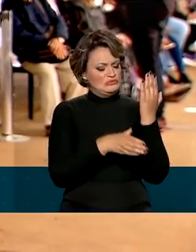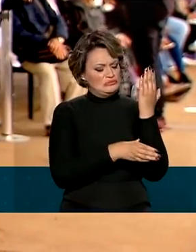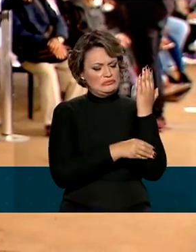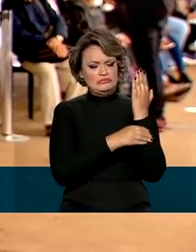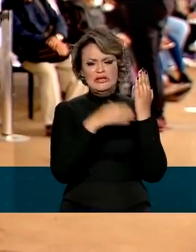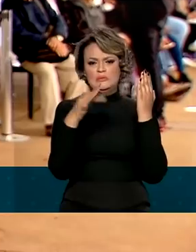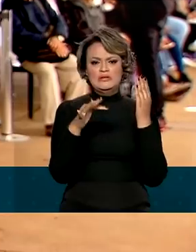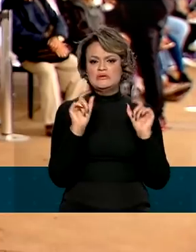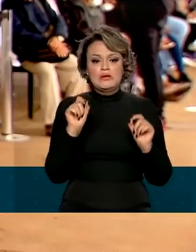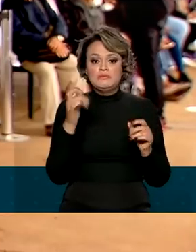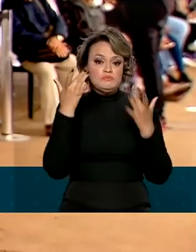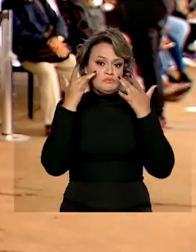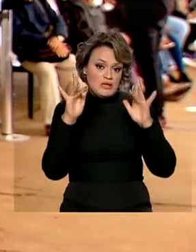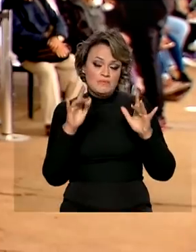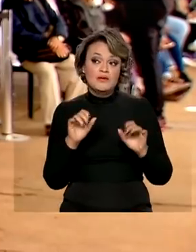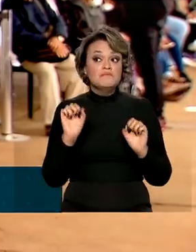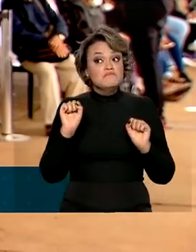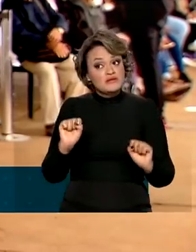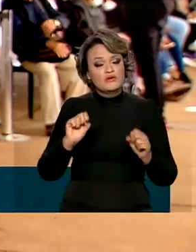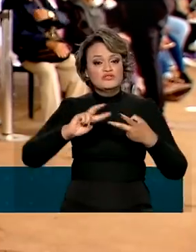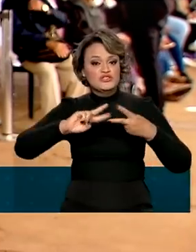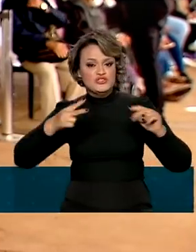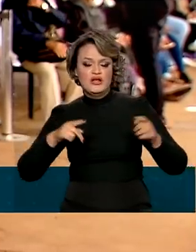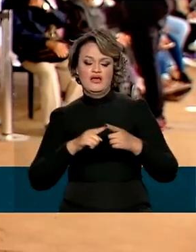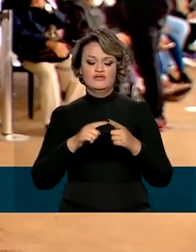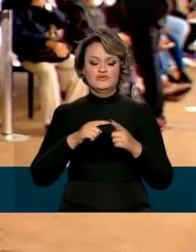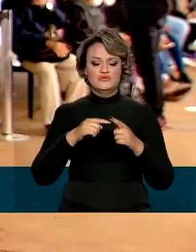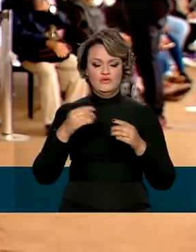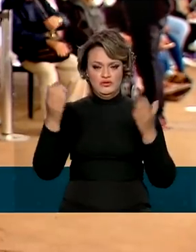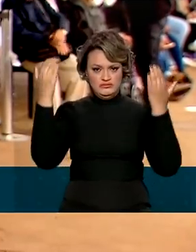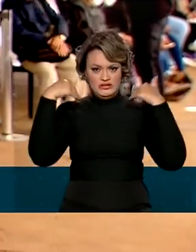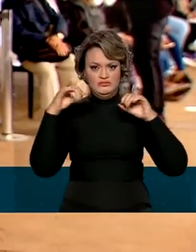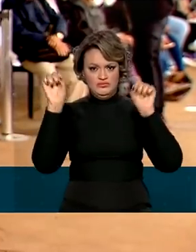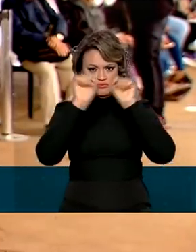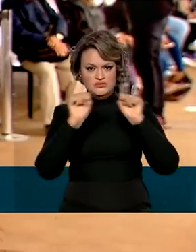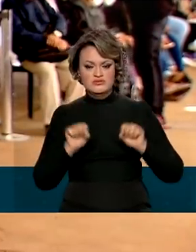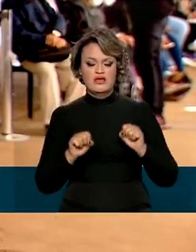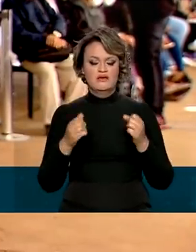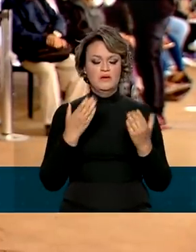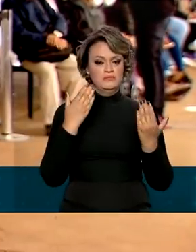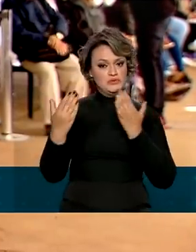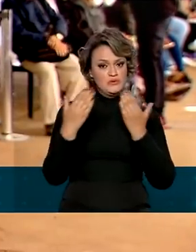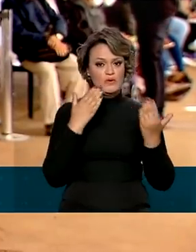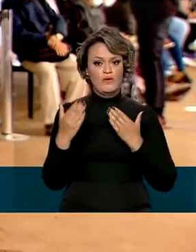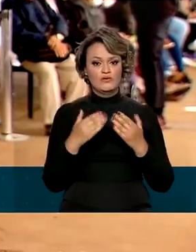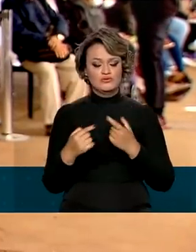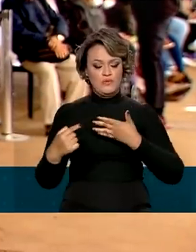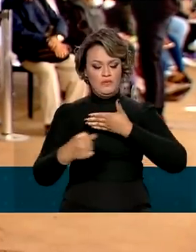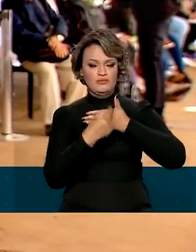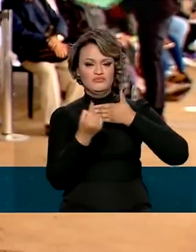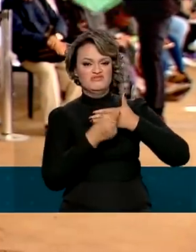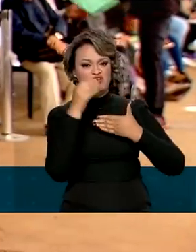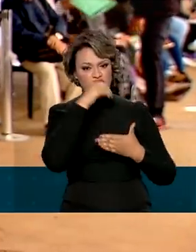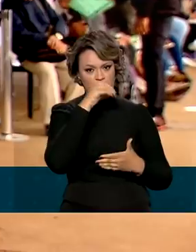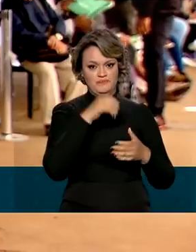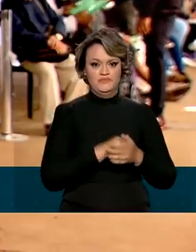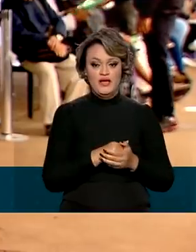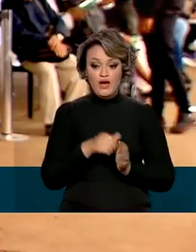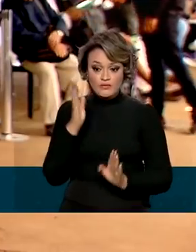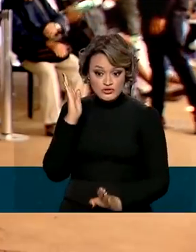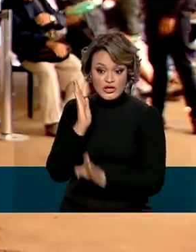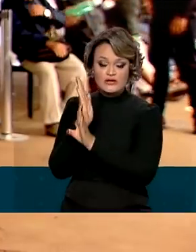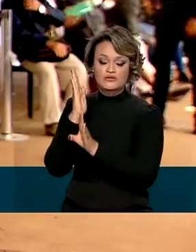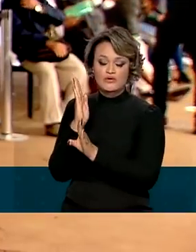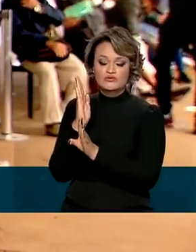seja provocada por fatores genéticos, neurológicos, psicológicos ou imunológicos. O diagnóstico é clínico,